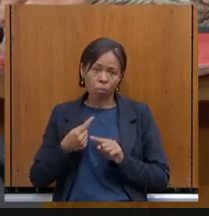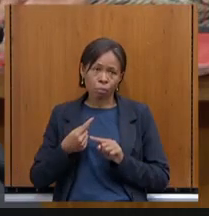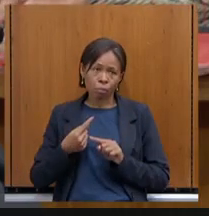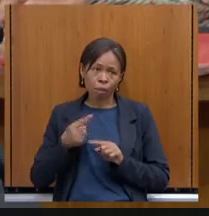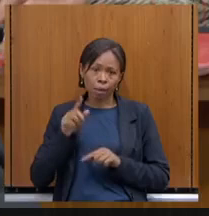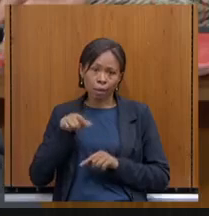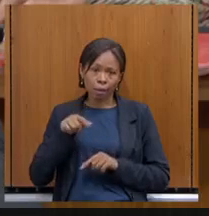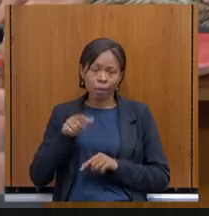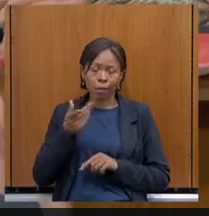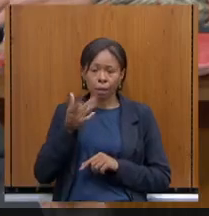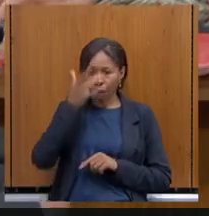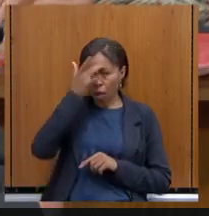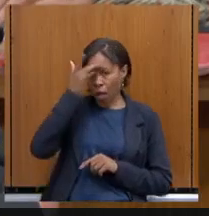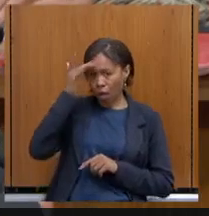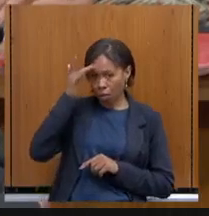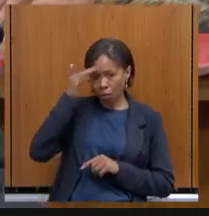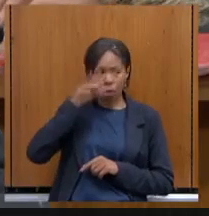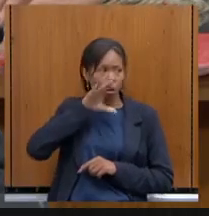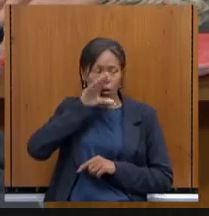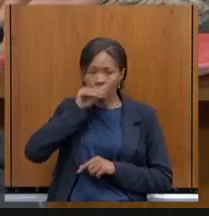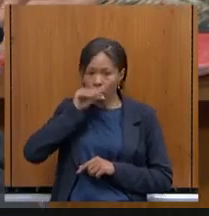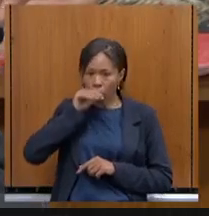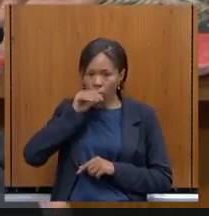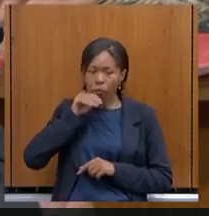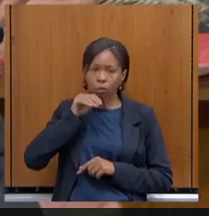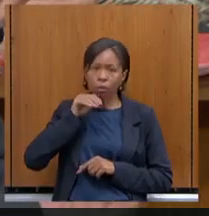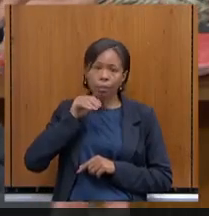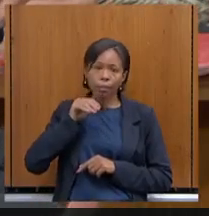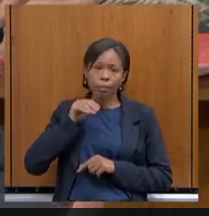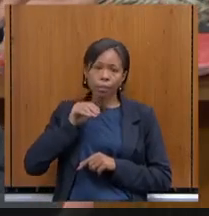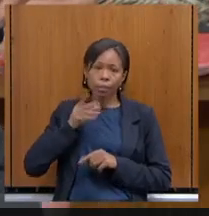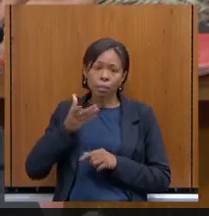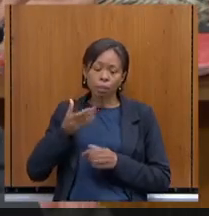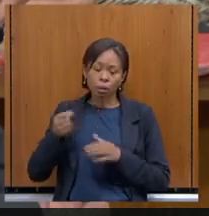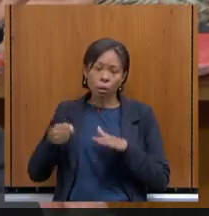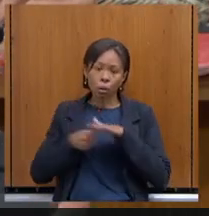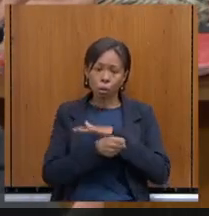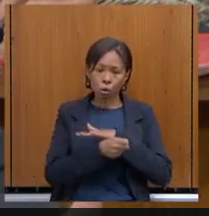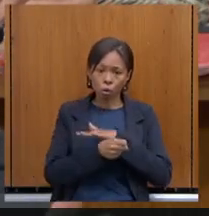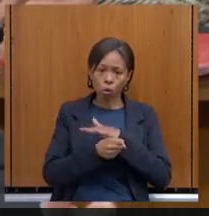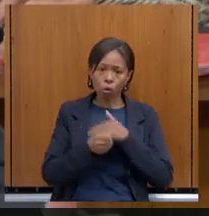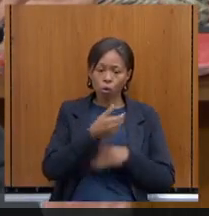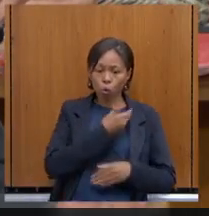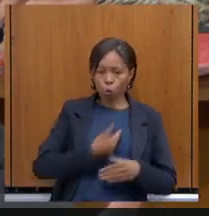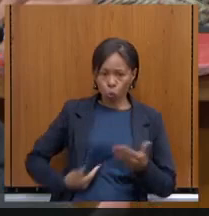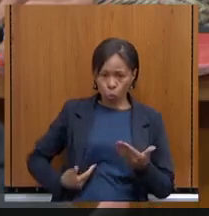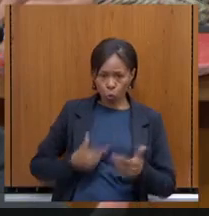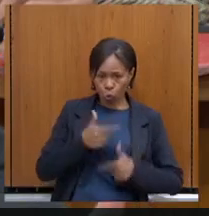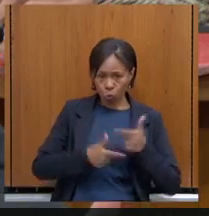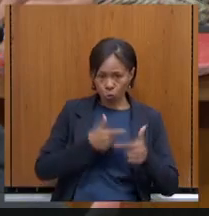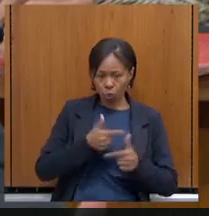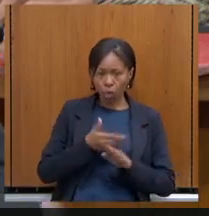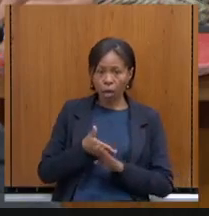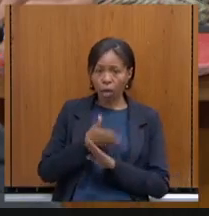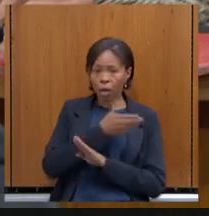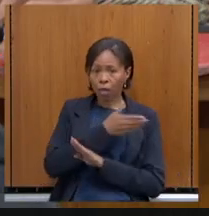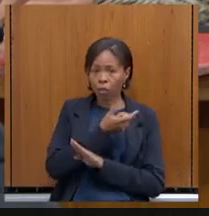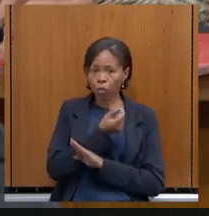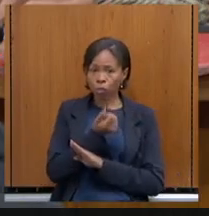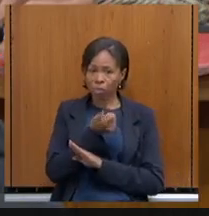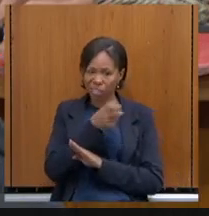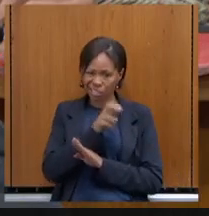servidor que não foi, entrou no serviço público antes de 2015, quando da implantação da previdência